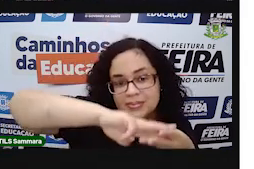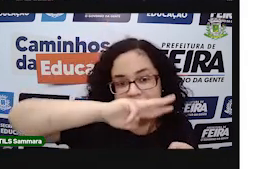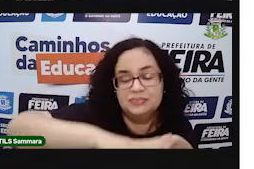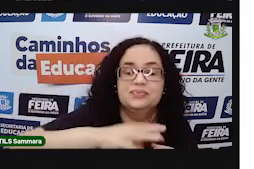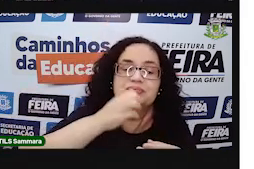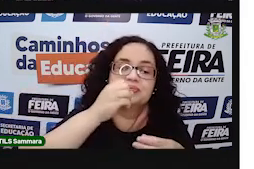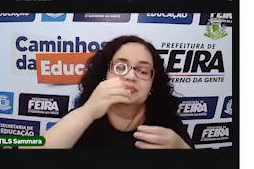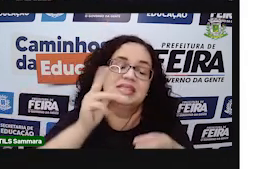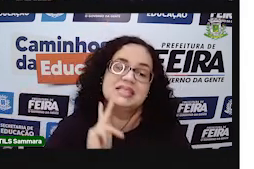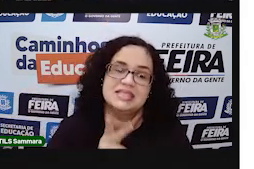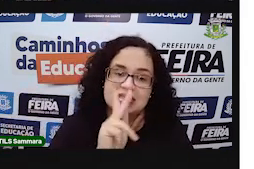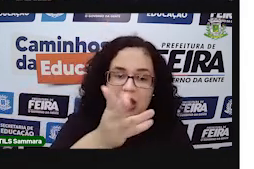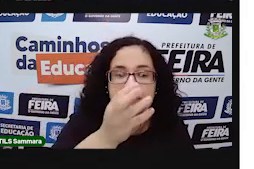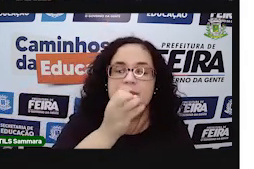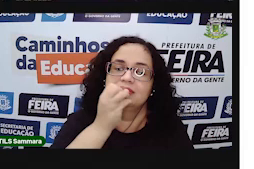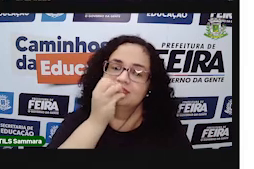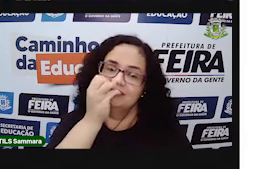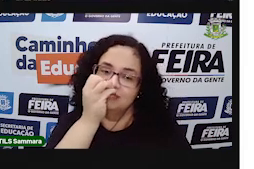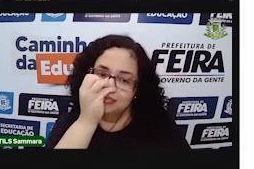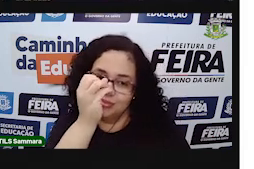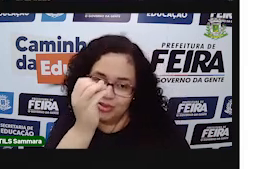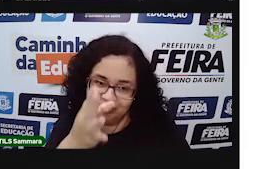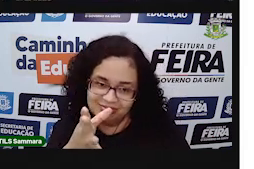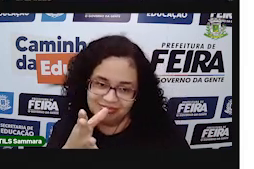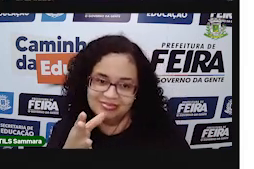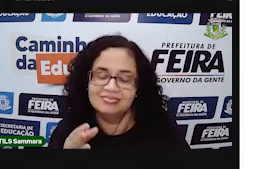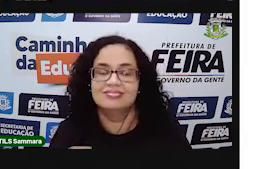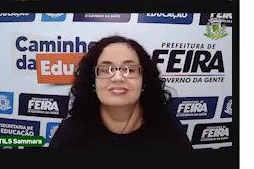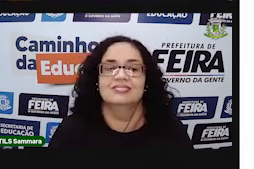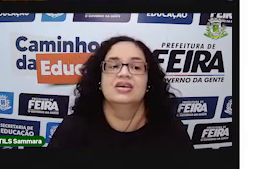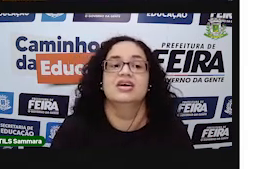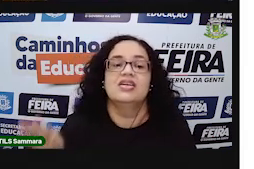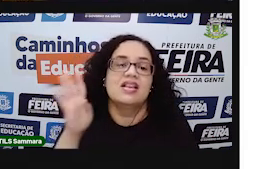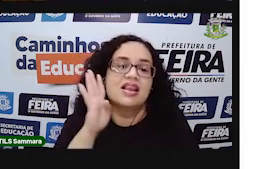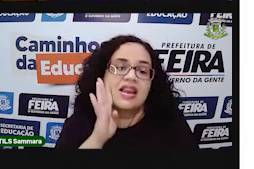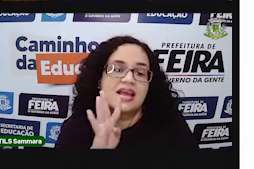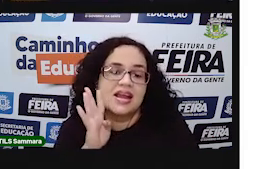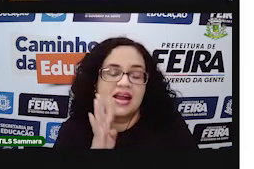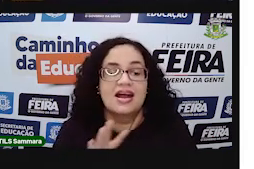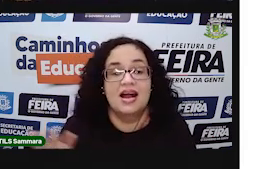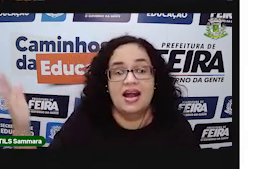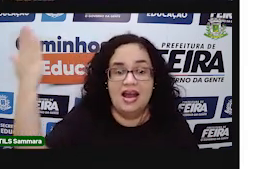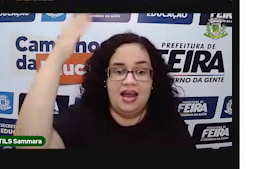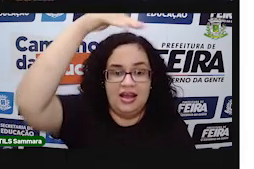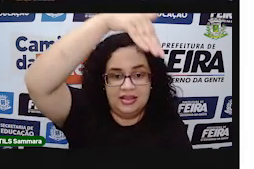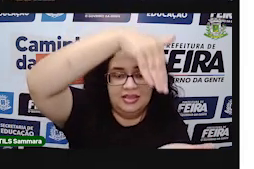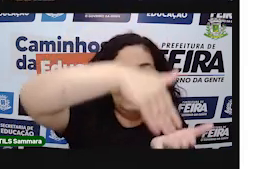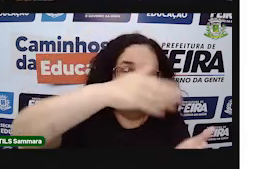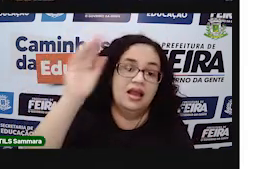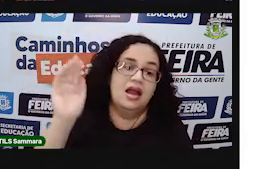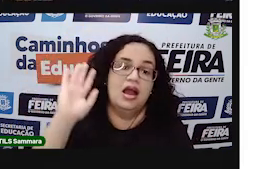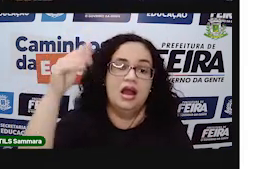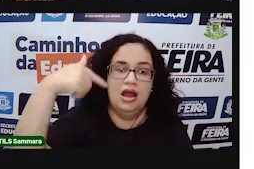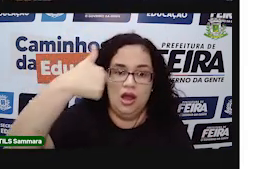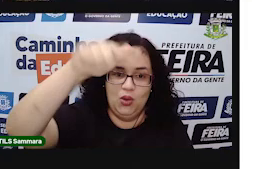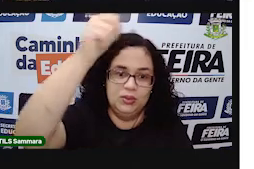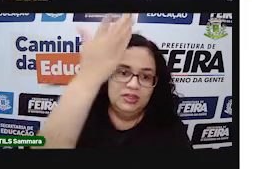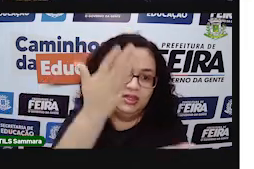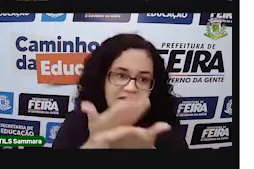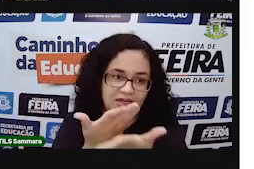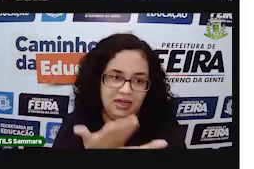Matemática sempre será solução. Valeu? Até a próxima